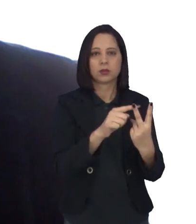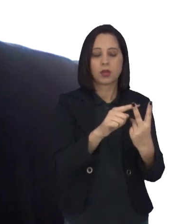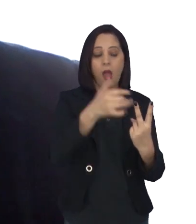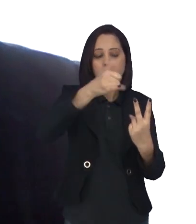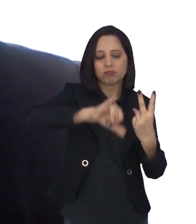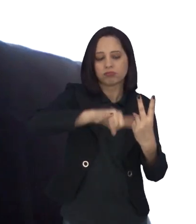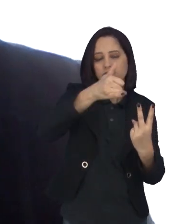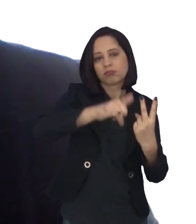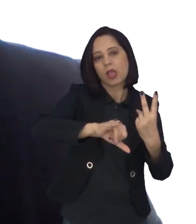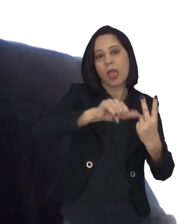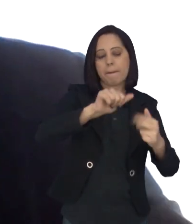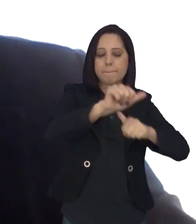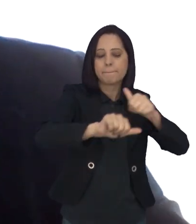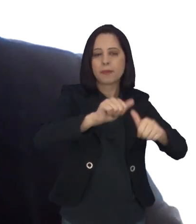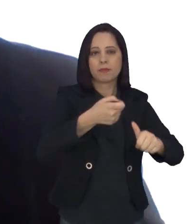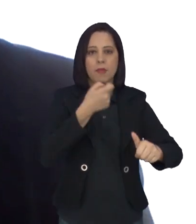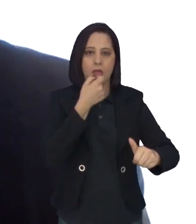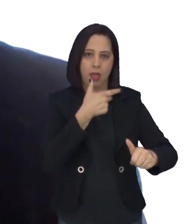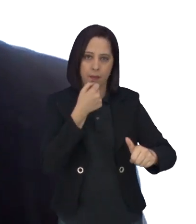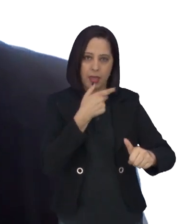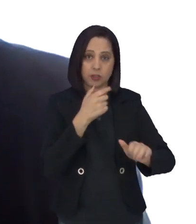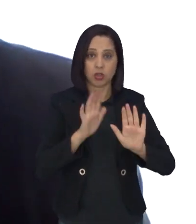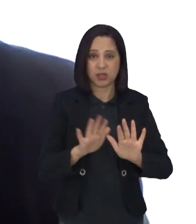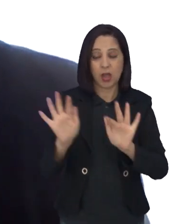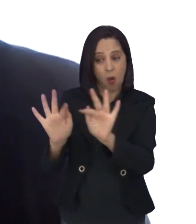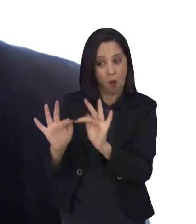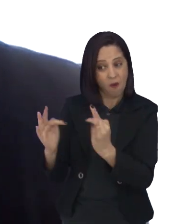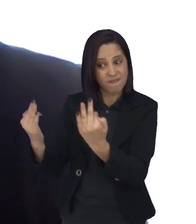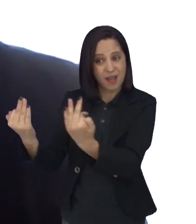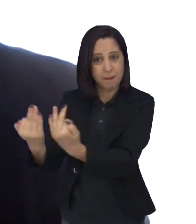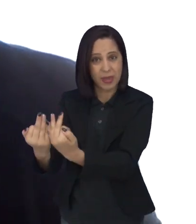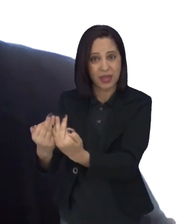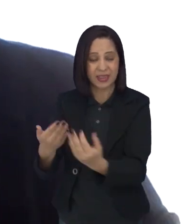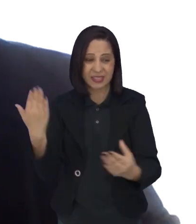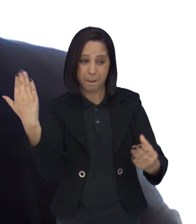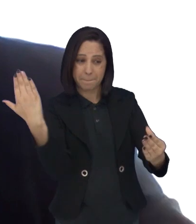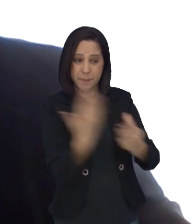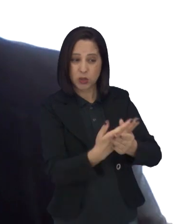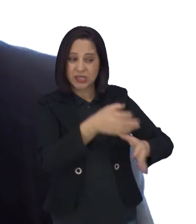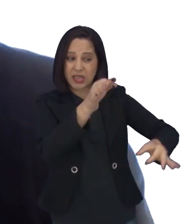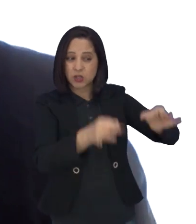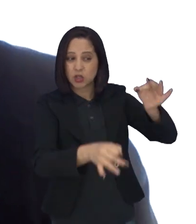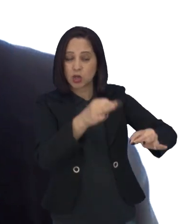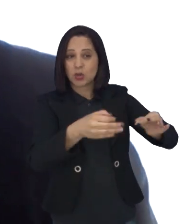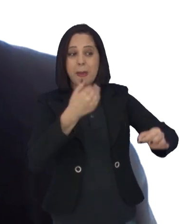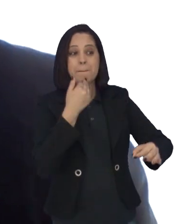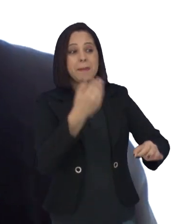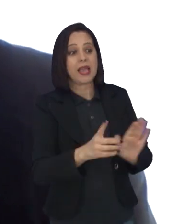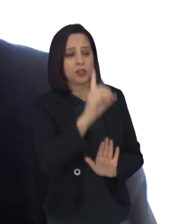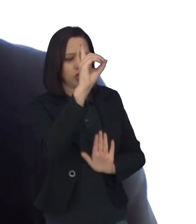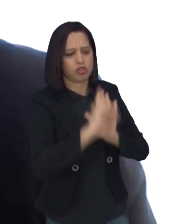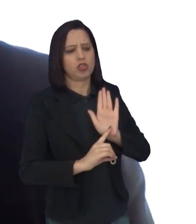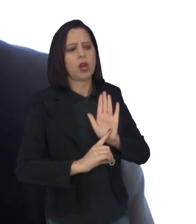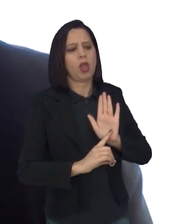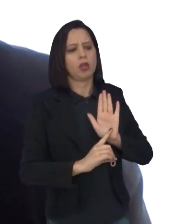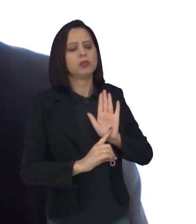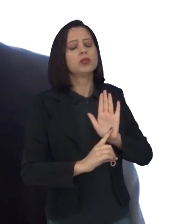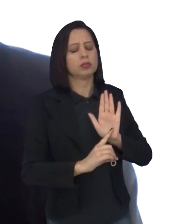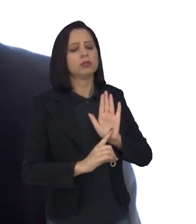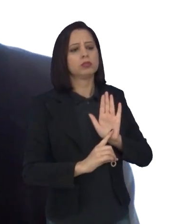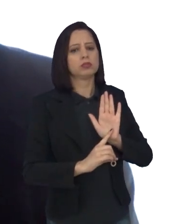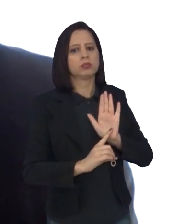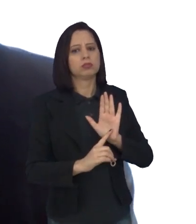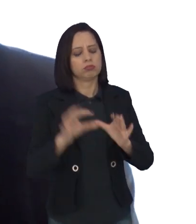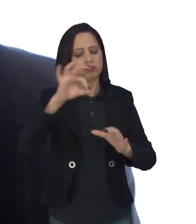Então, hoje, muitas famílias vêm buscando na justiça esse direito de produzir o próprio medicamento. Existe